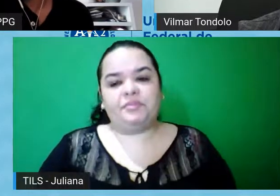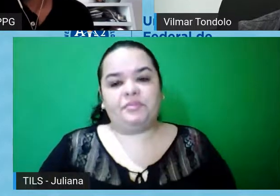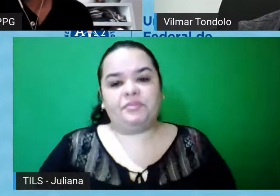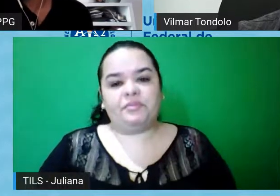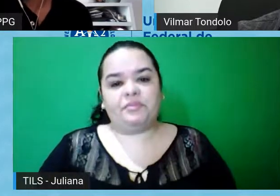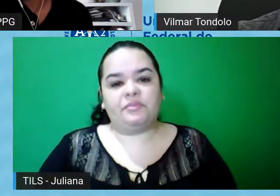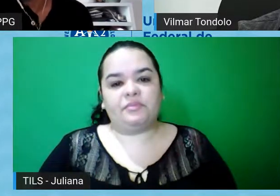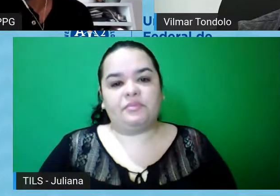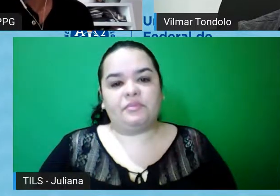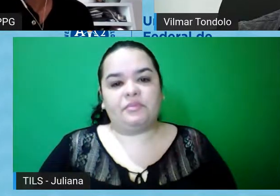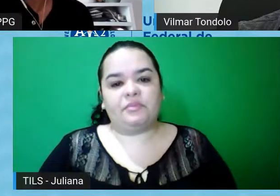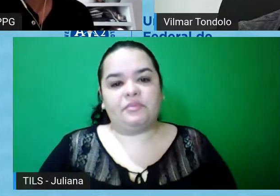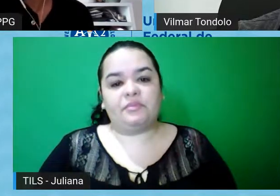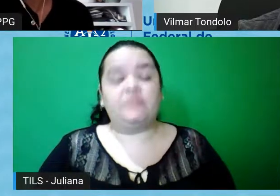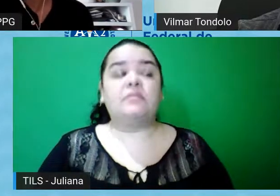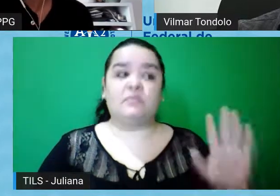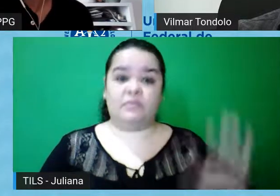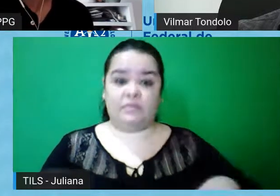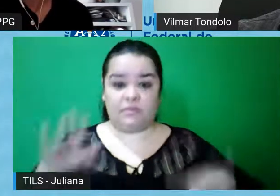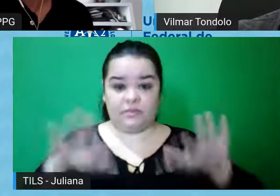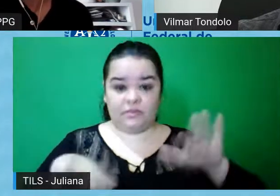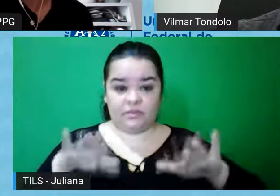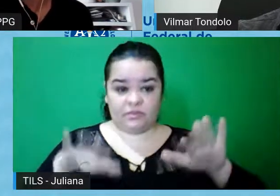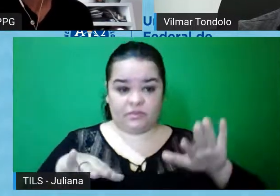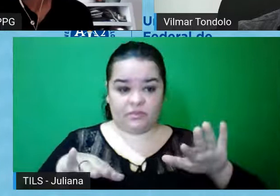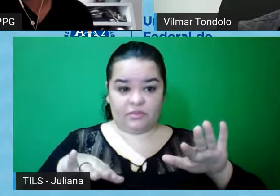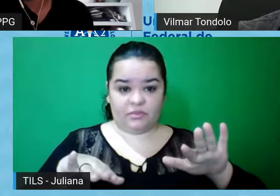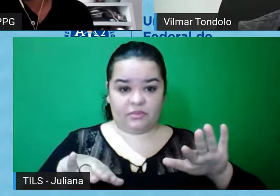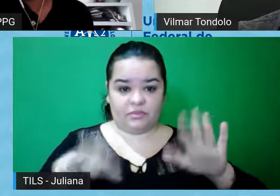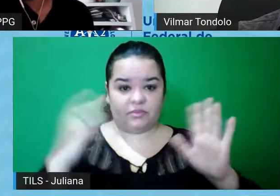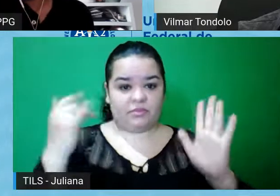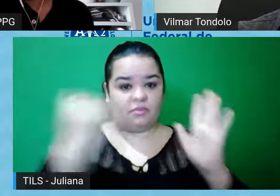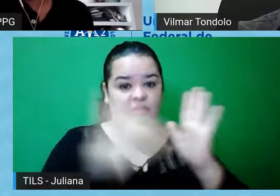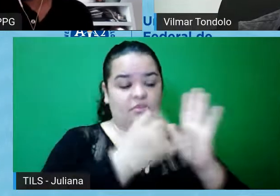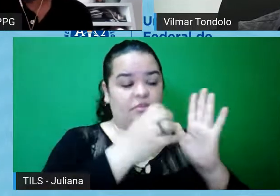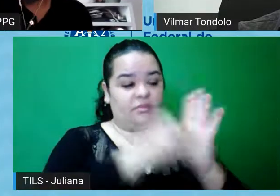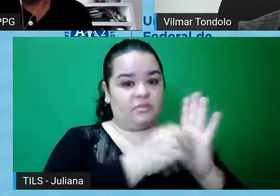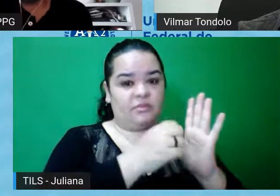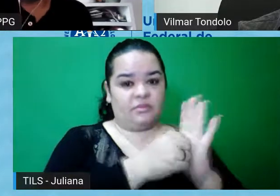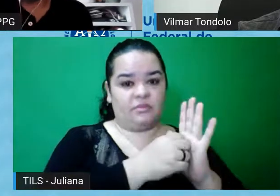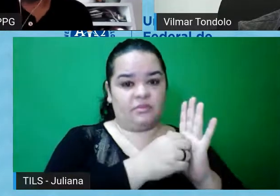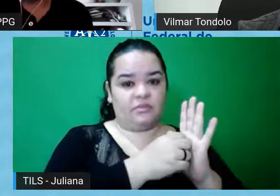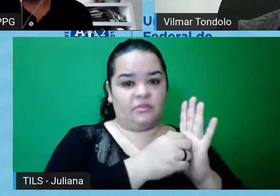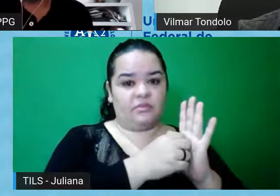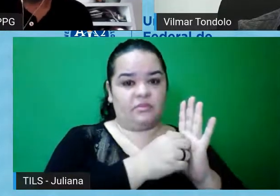posso fazer muitas vezes, agora, se eu estou olhando para dados que eu nem imaginava que eu iria olhar, tá,